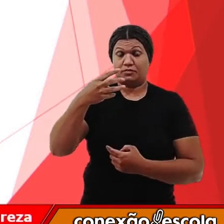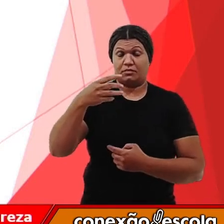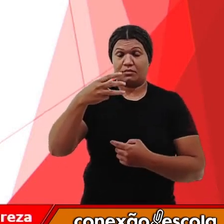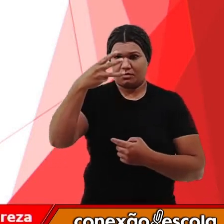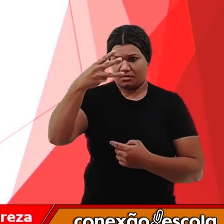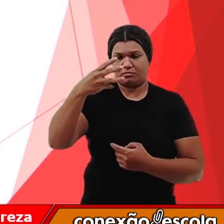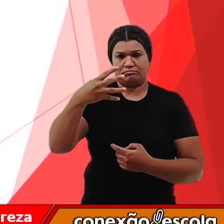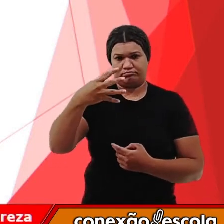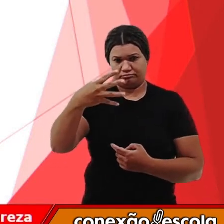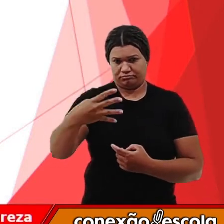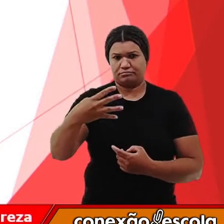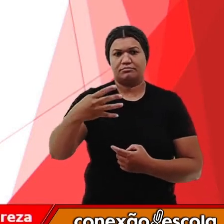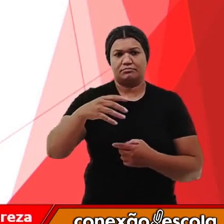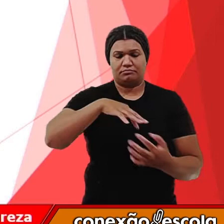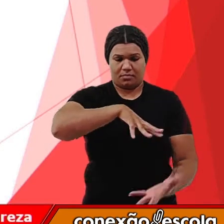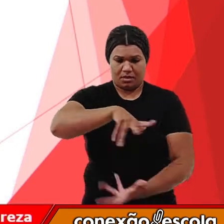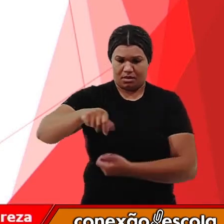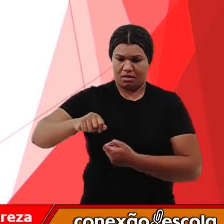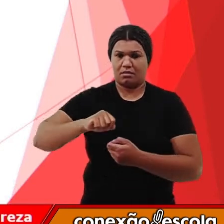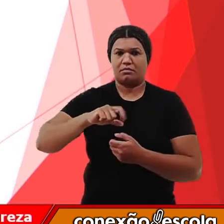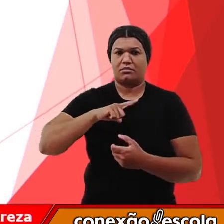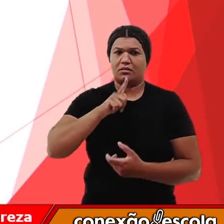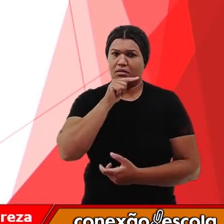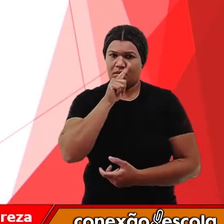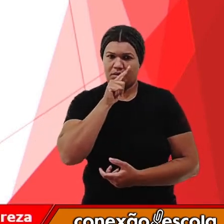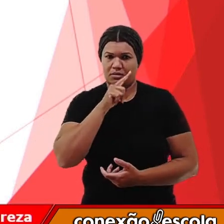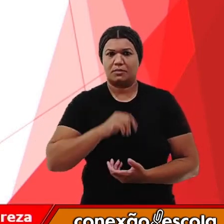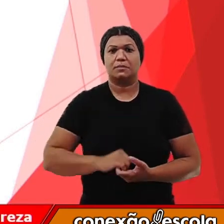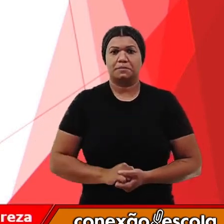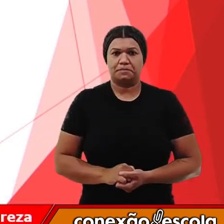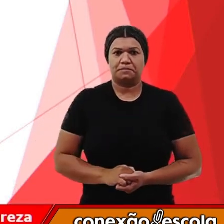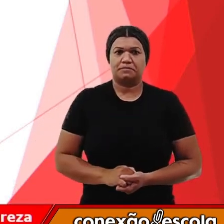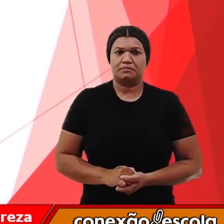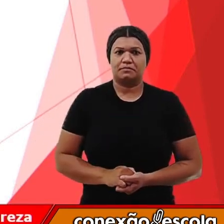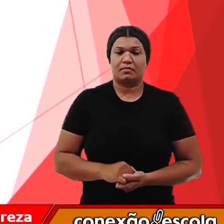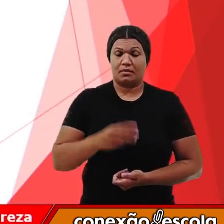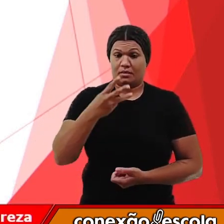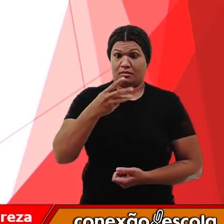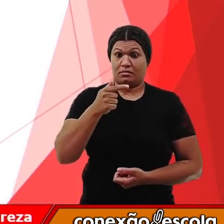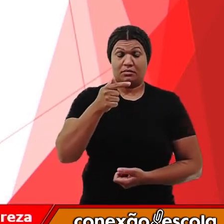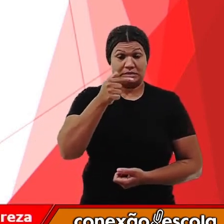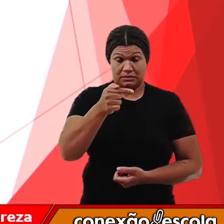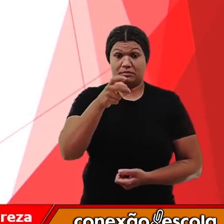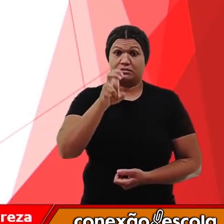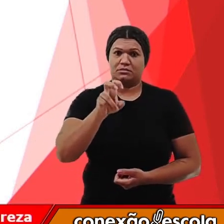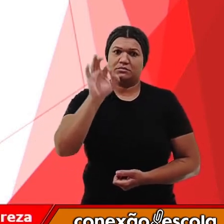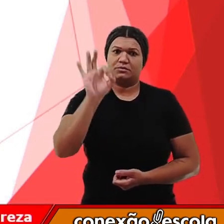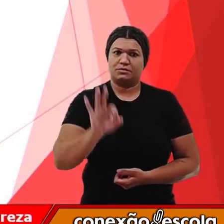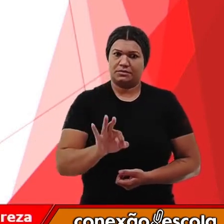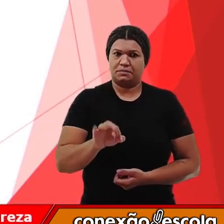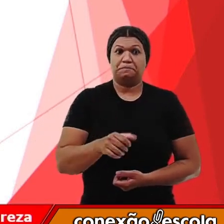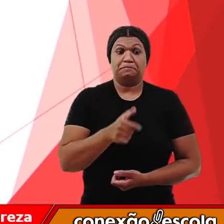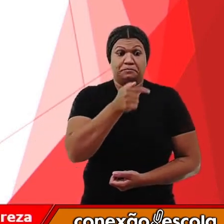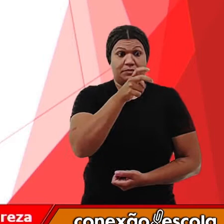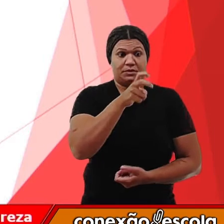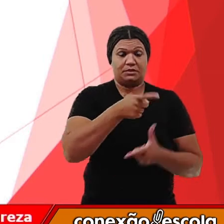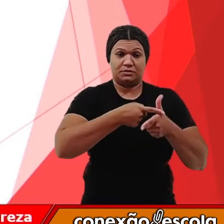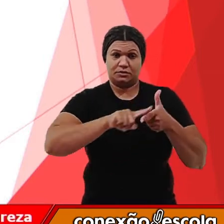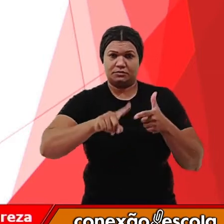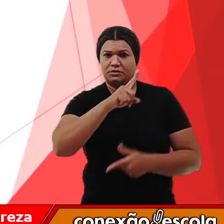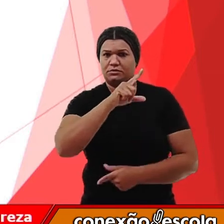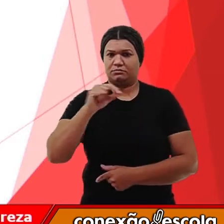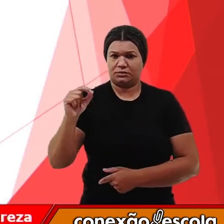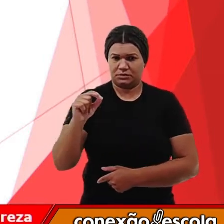água? 3 quartos, 75%, 75 dividido por 100,